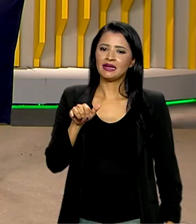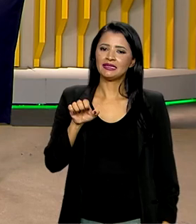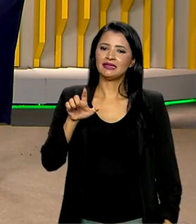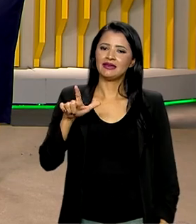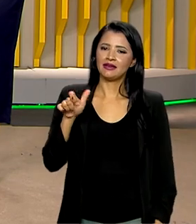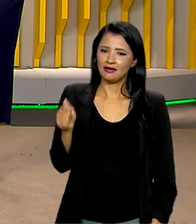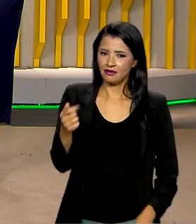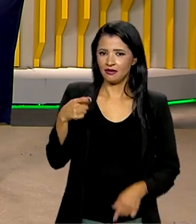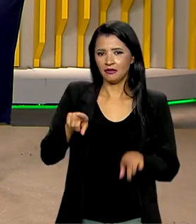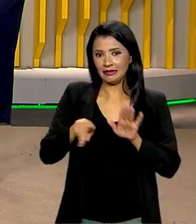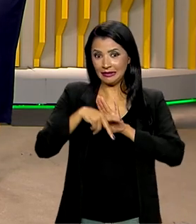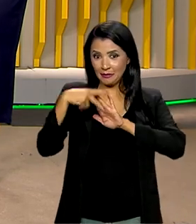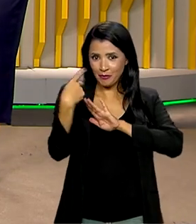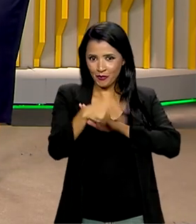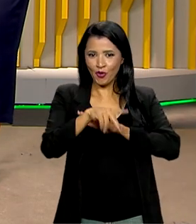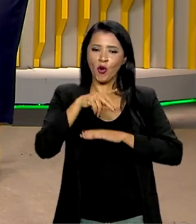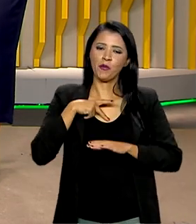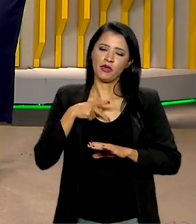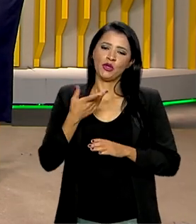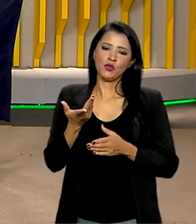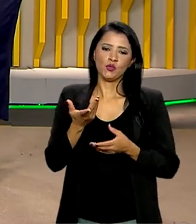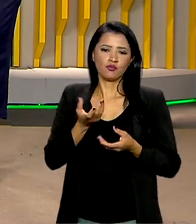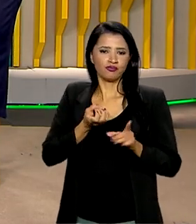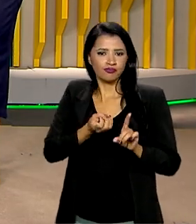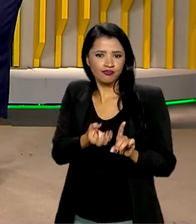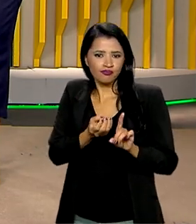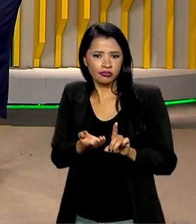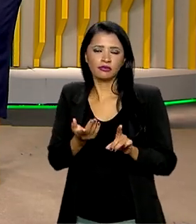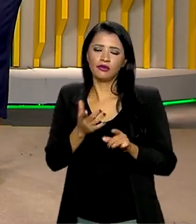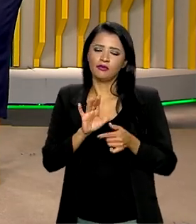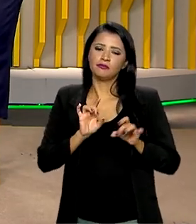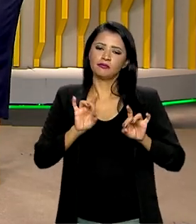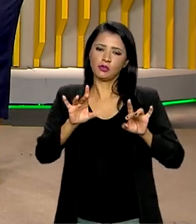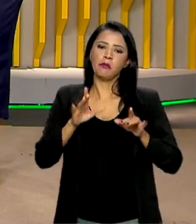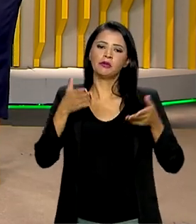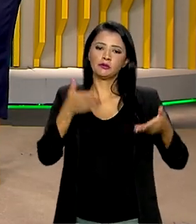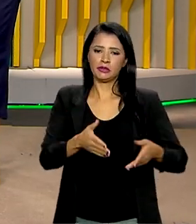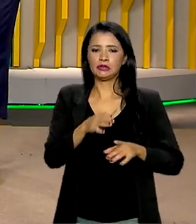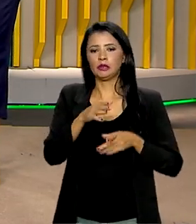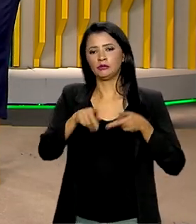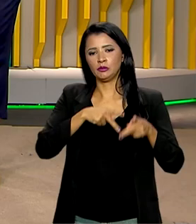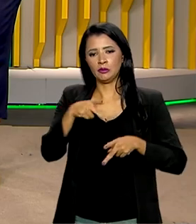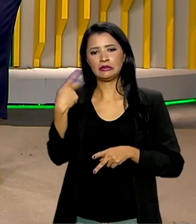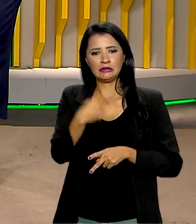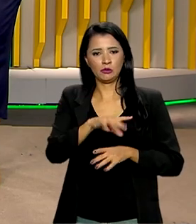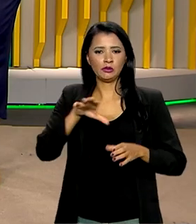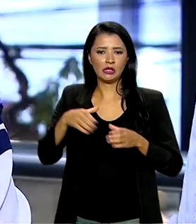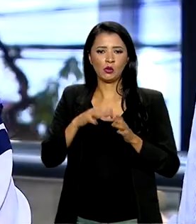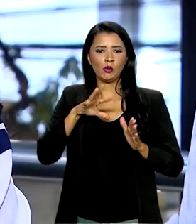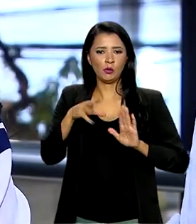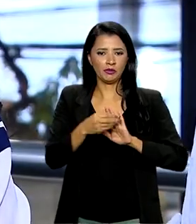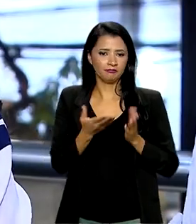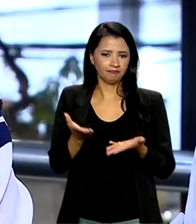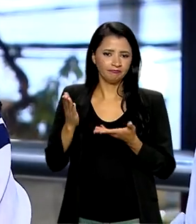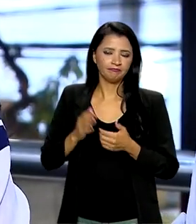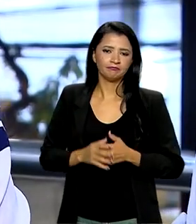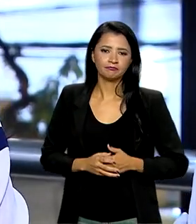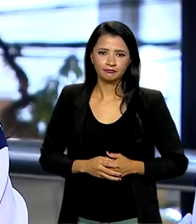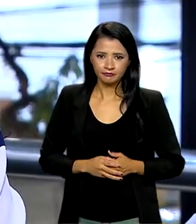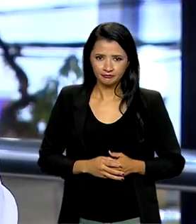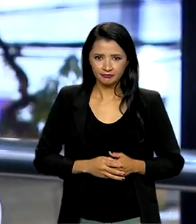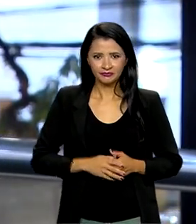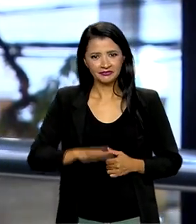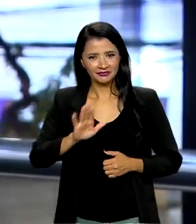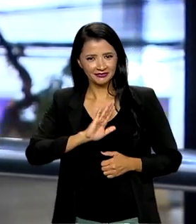também faz parte do time Canal Gov, e destacou a participação popular na Cúpula da Amazônia. Vamos ver. Olá,